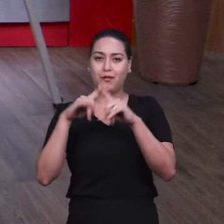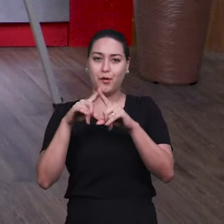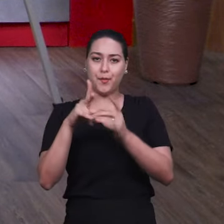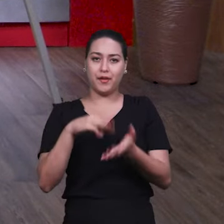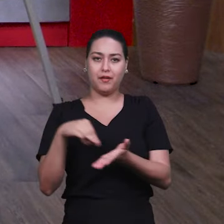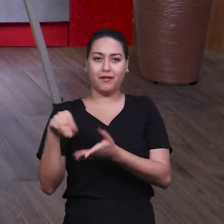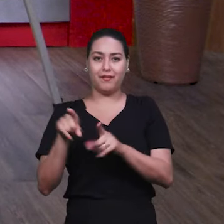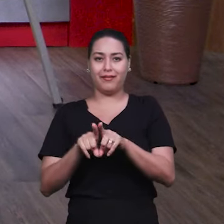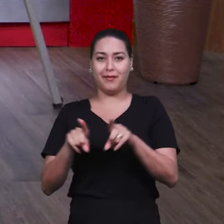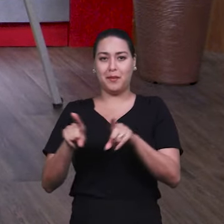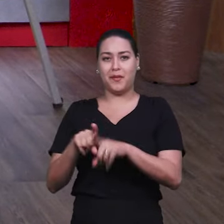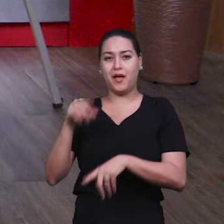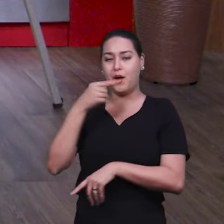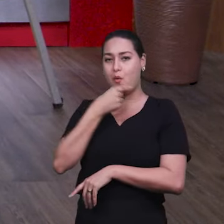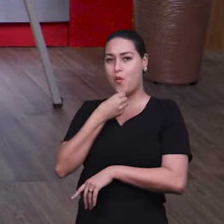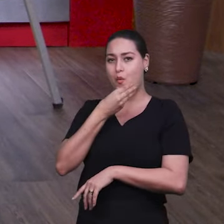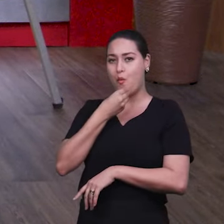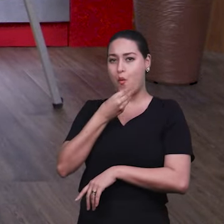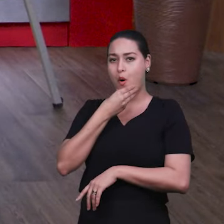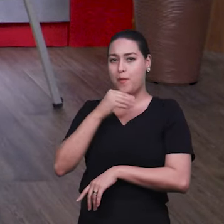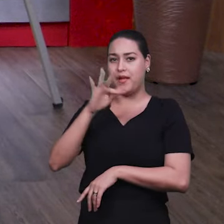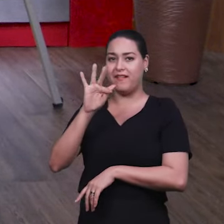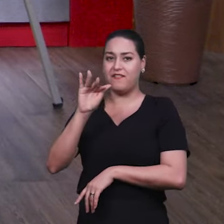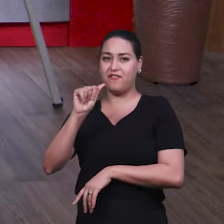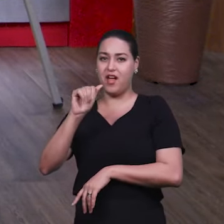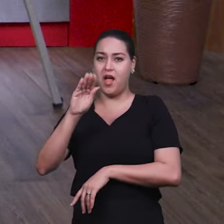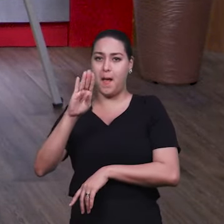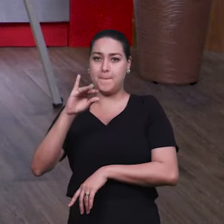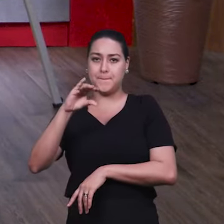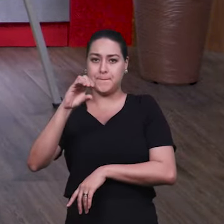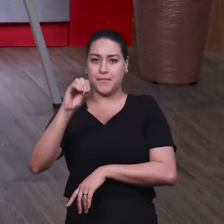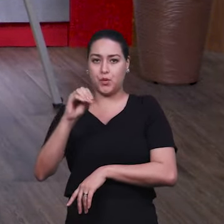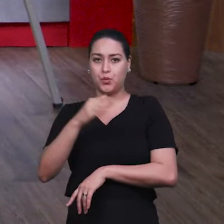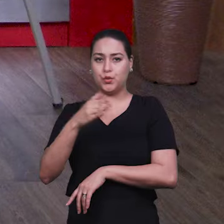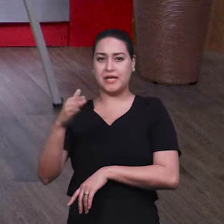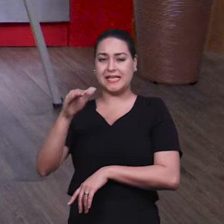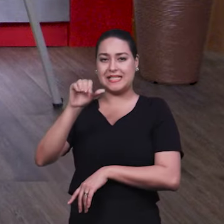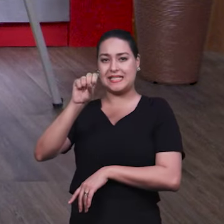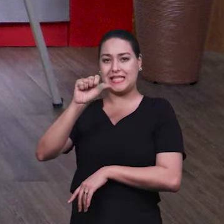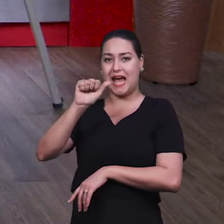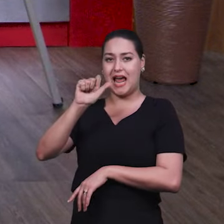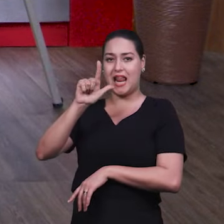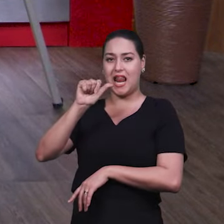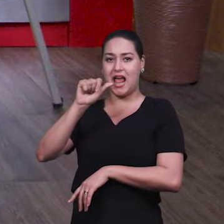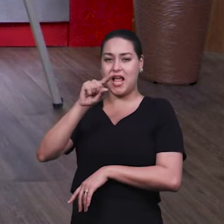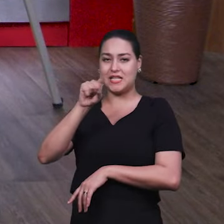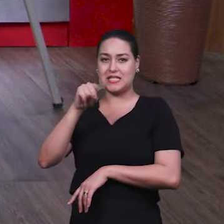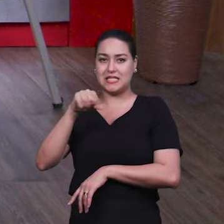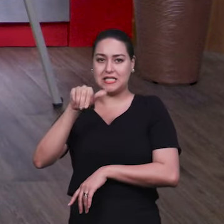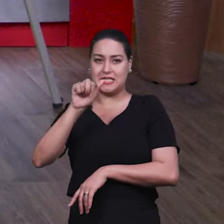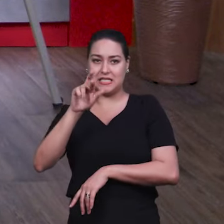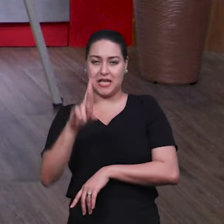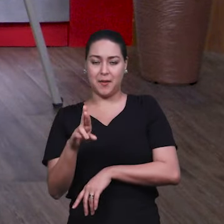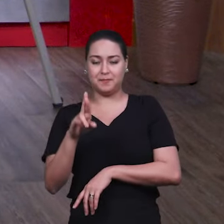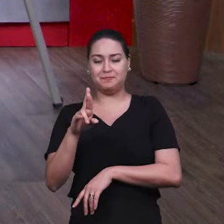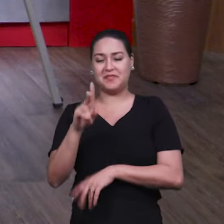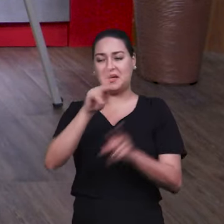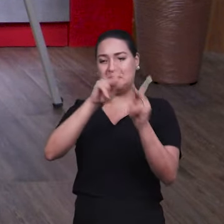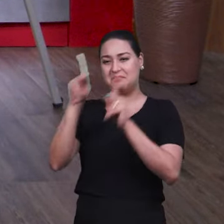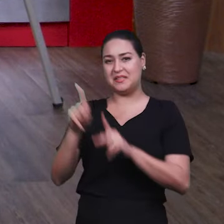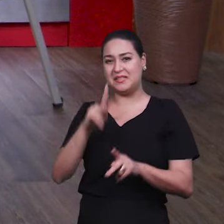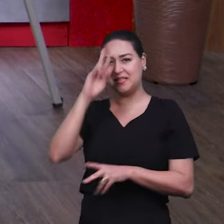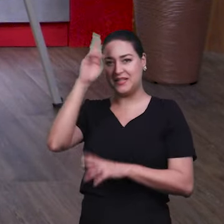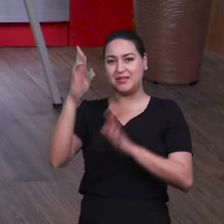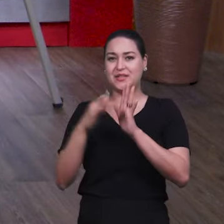aqui, nosso irmão Fábio Salazar. A paz do Senhor Fábio, seja bem-vindo ao programa Educação e Fé. A paz do Senhor, pastor,